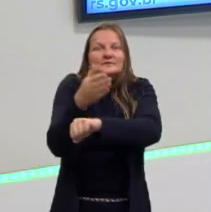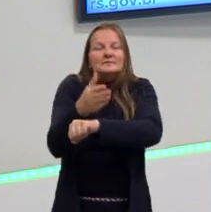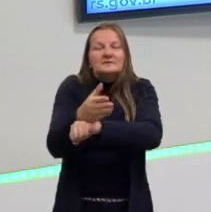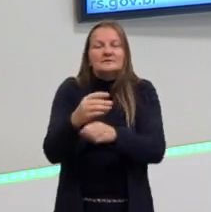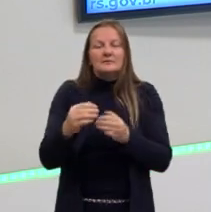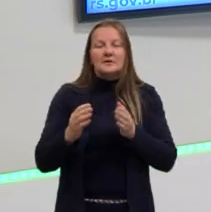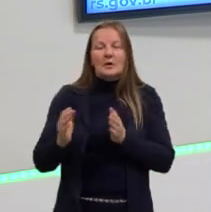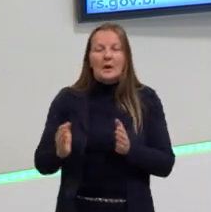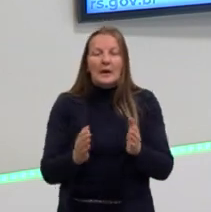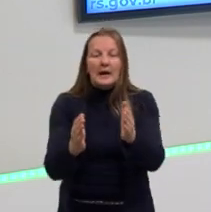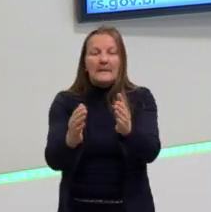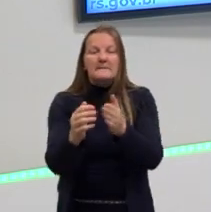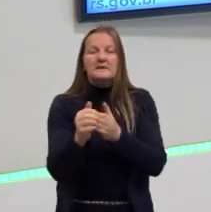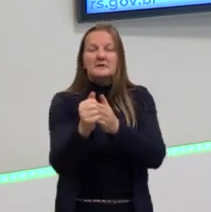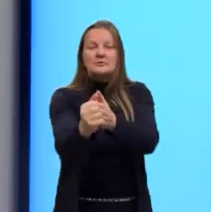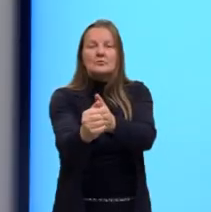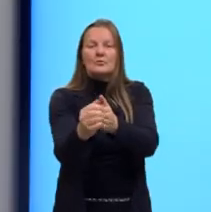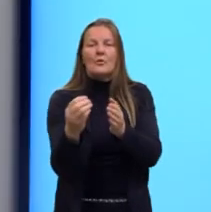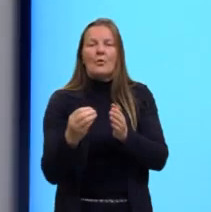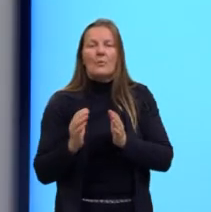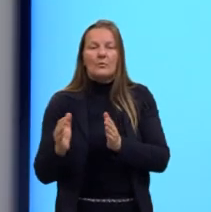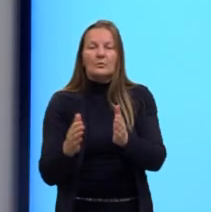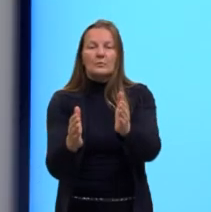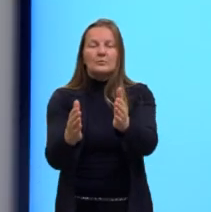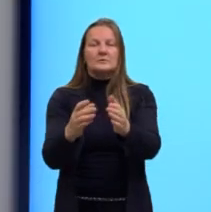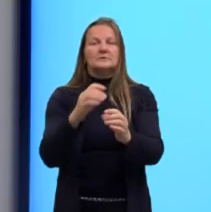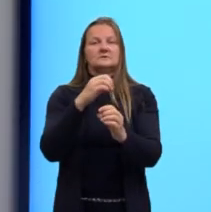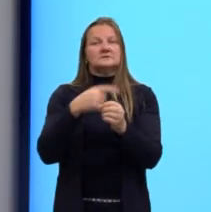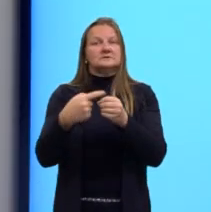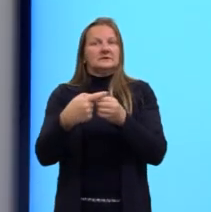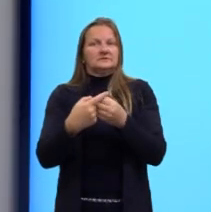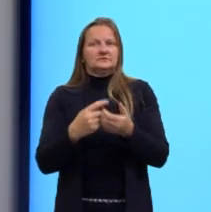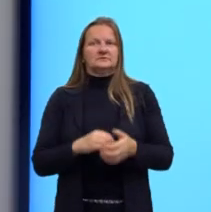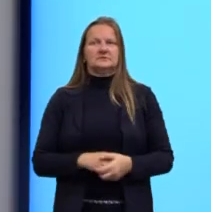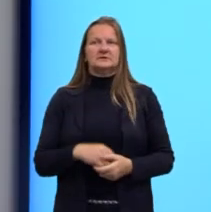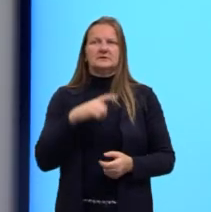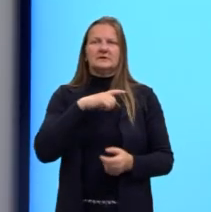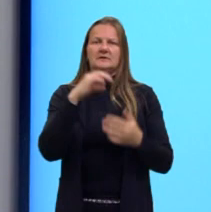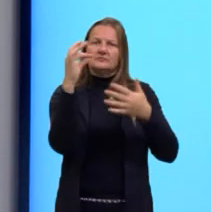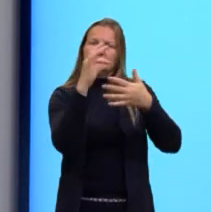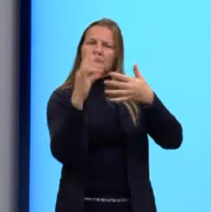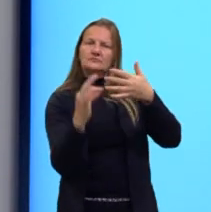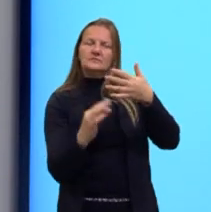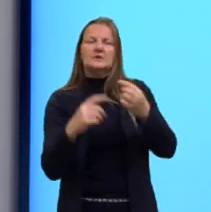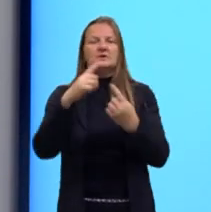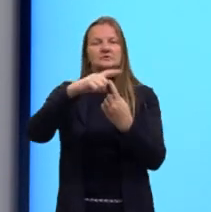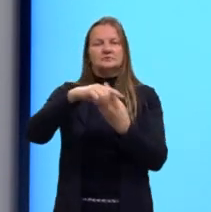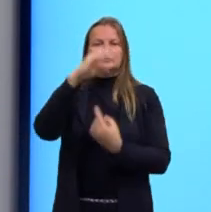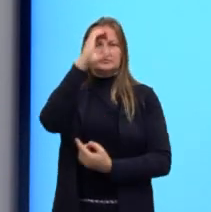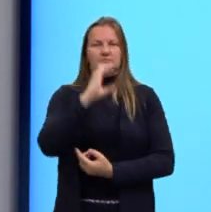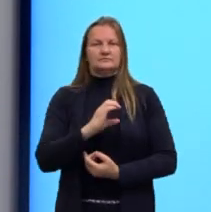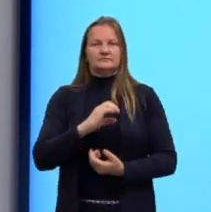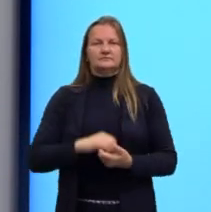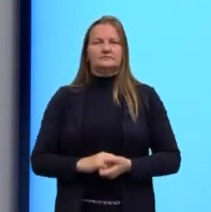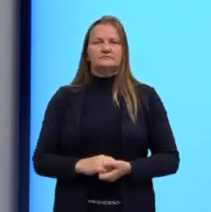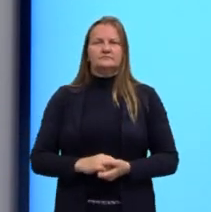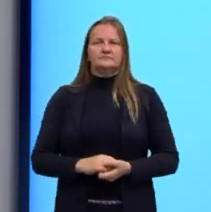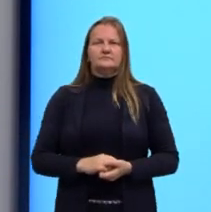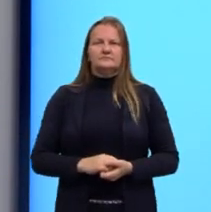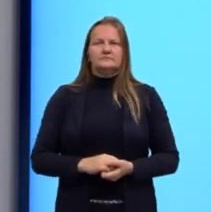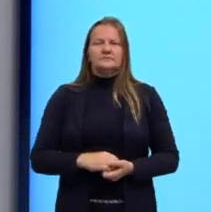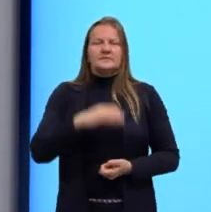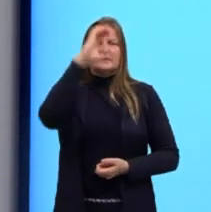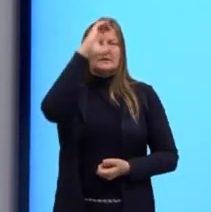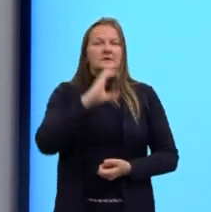destinos das cívitas da cidade. Nós temos alguns tipos de cidadania. A cidadania